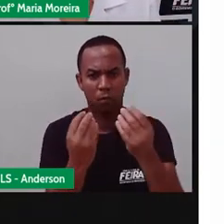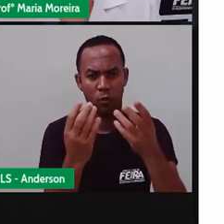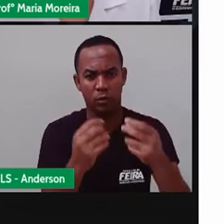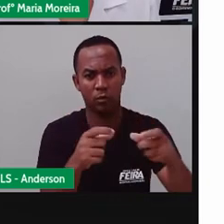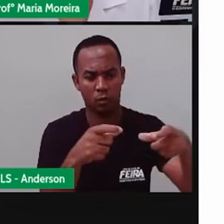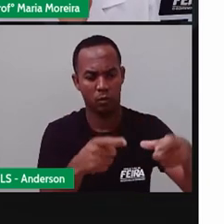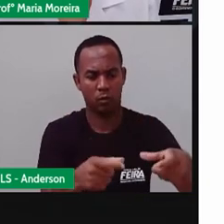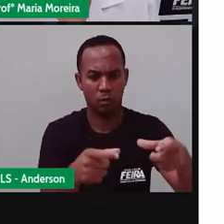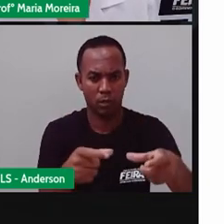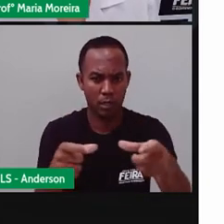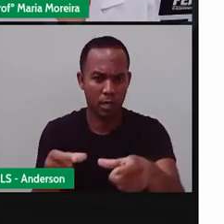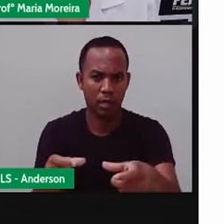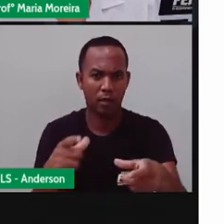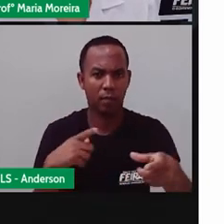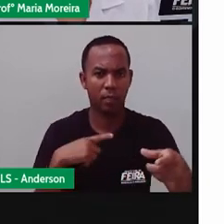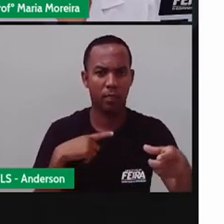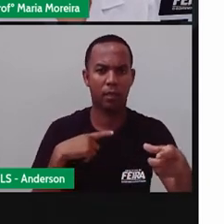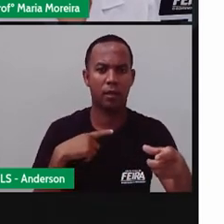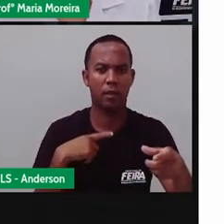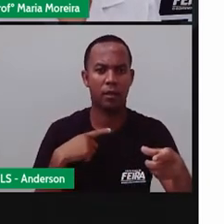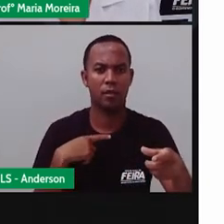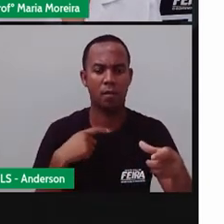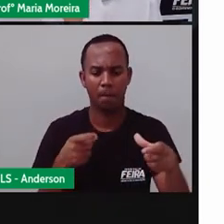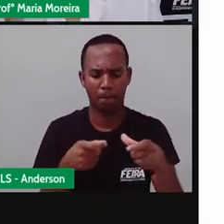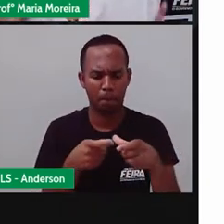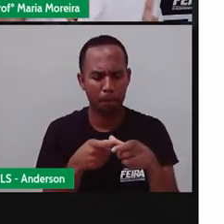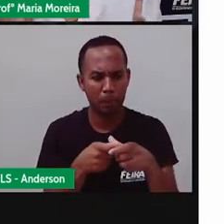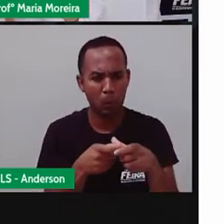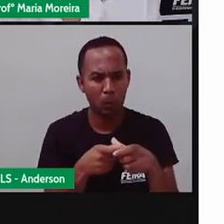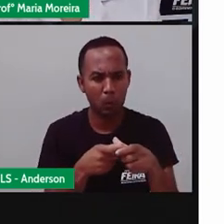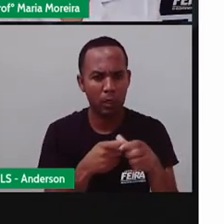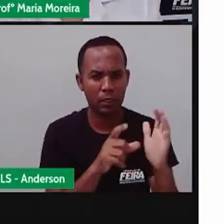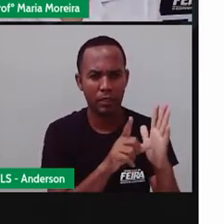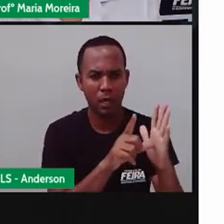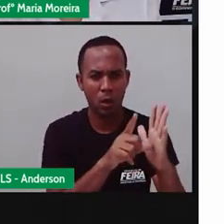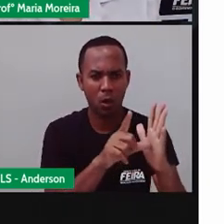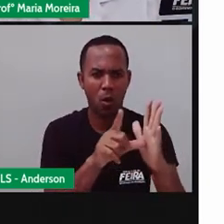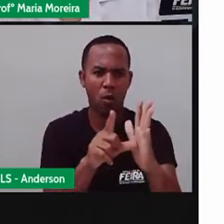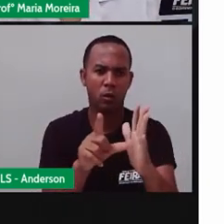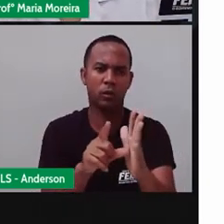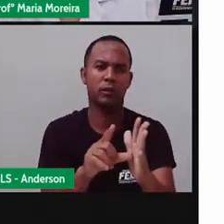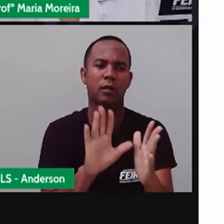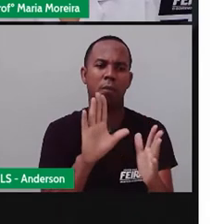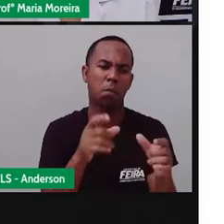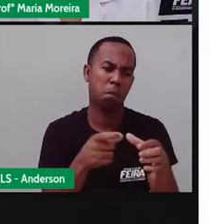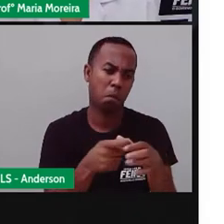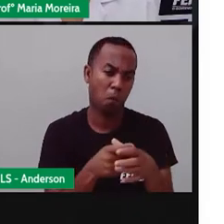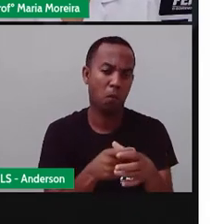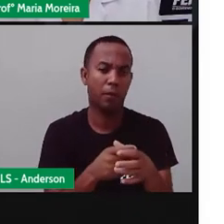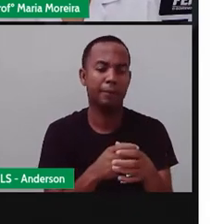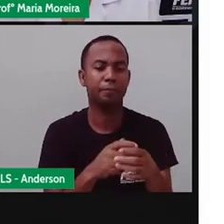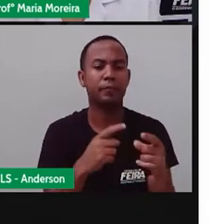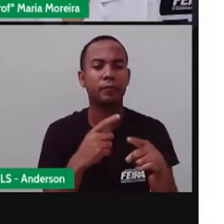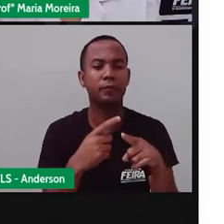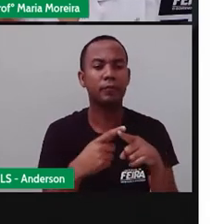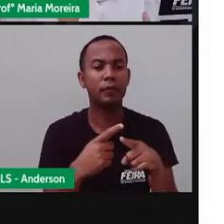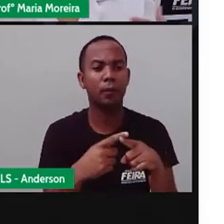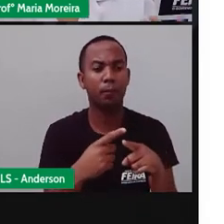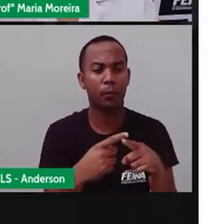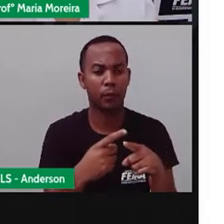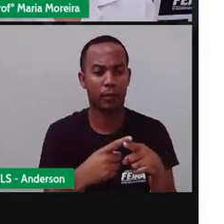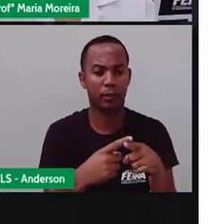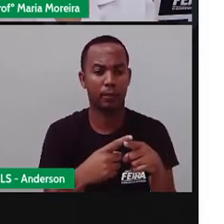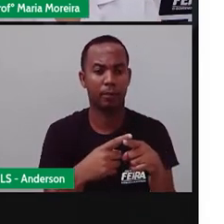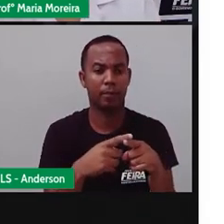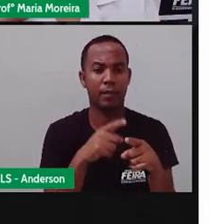locais, há pouca presença de comércio. Pouca, tá? Por quê? Comparado ao quê? Ao centro